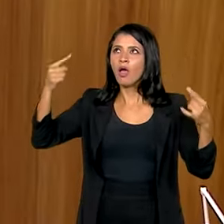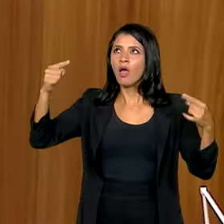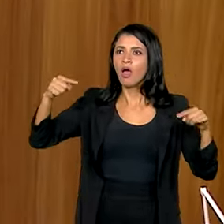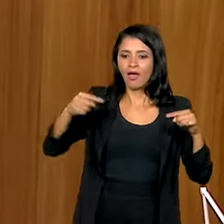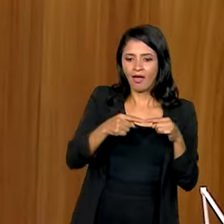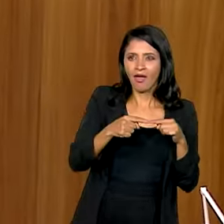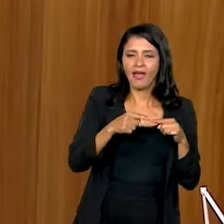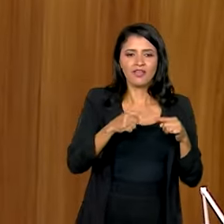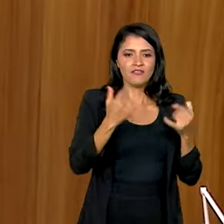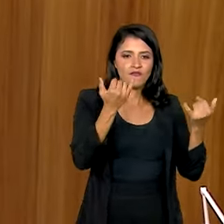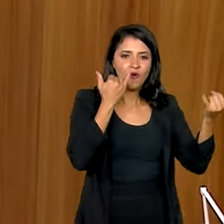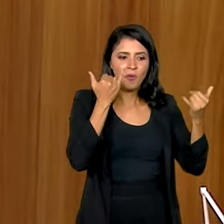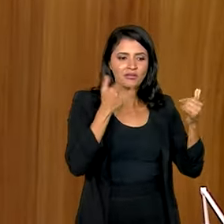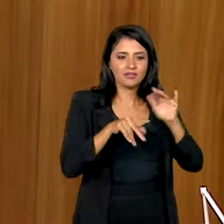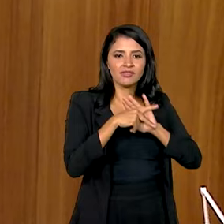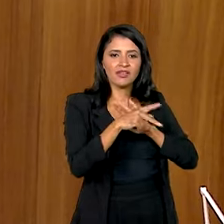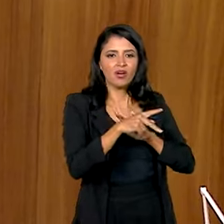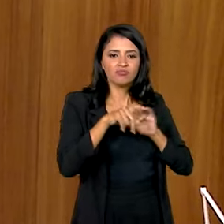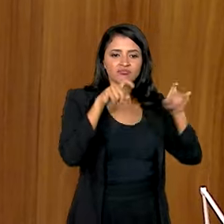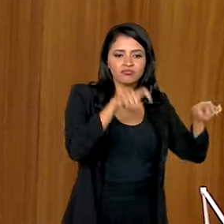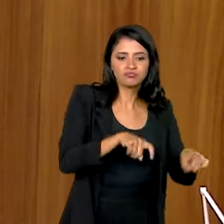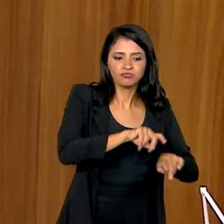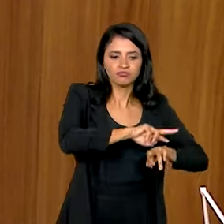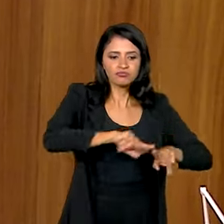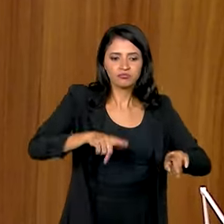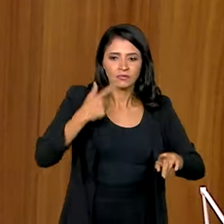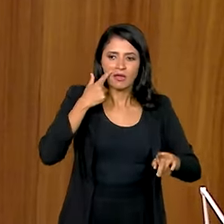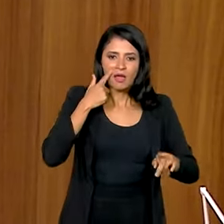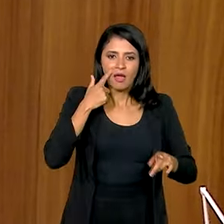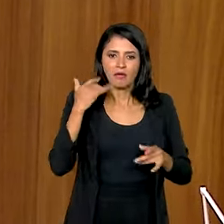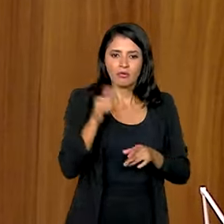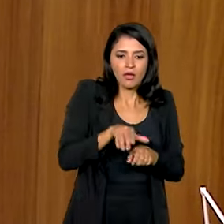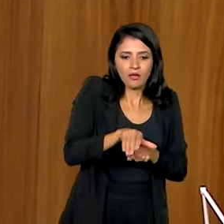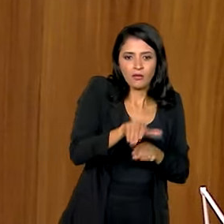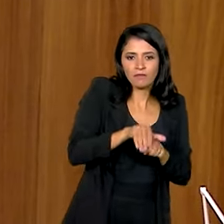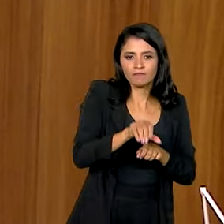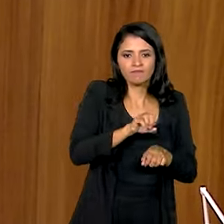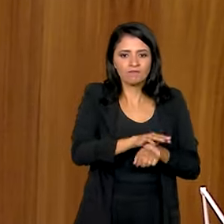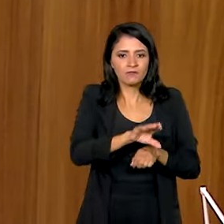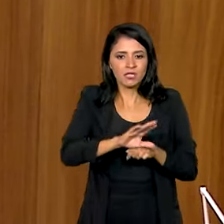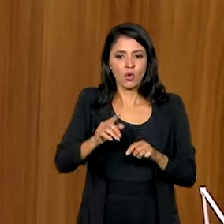informações agronômicas, dando as melhores recomendações no melhor tempo para o produtor. lá.